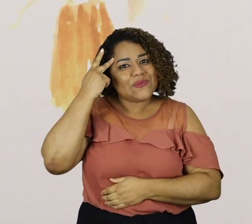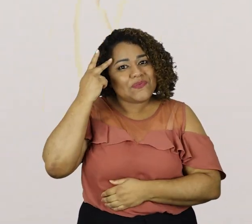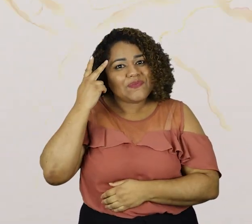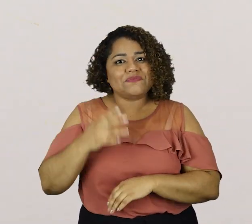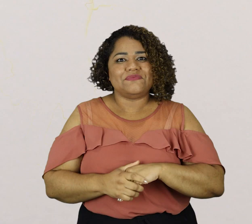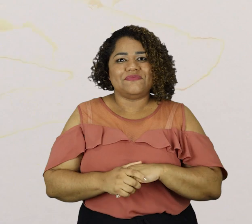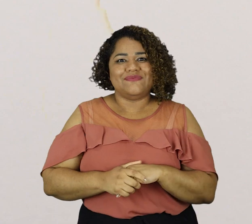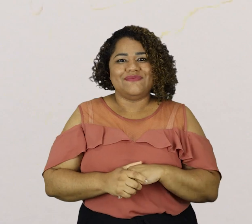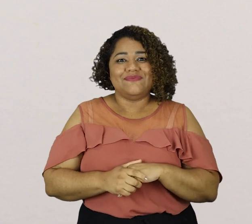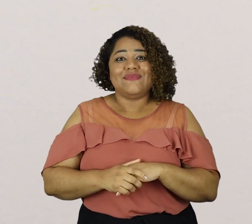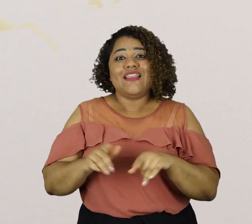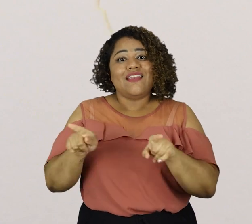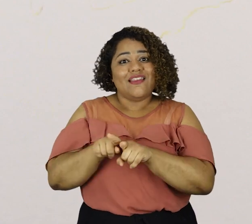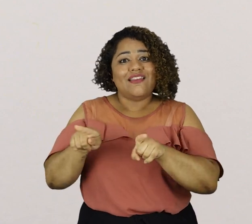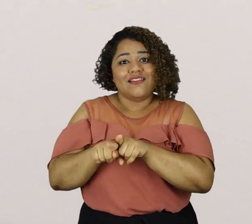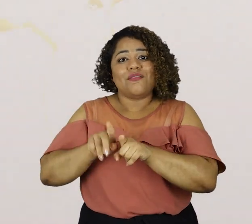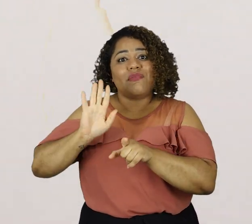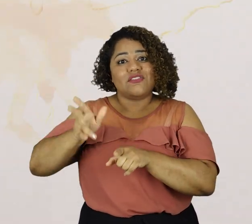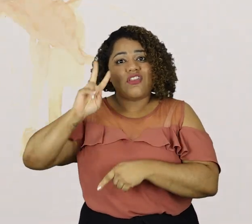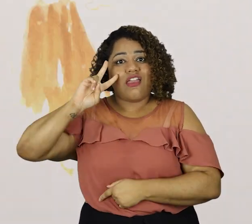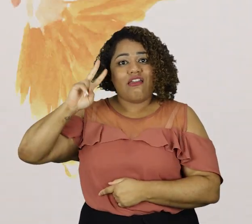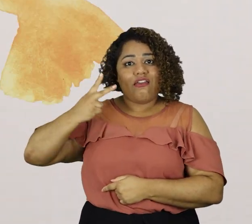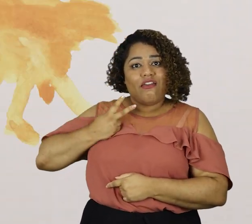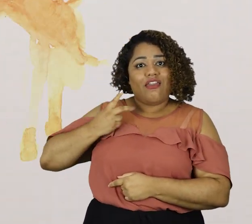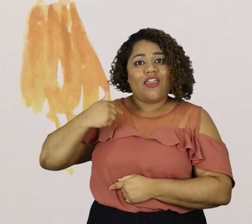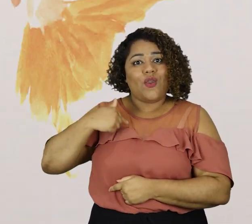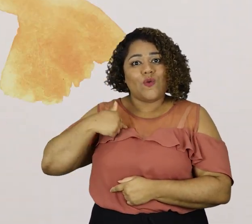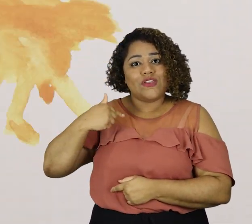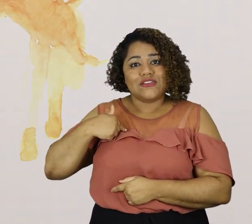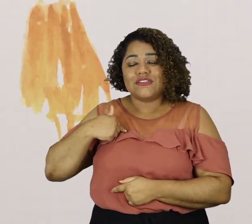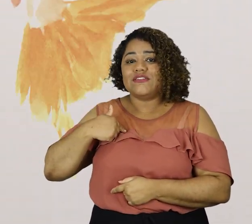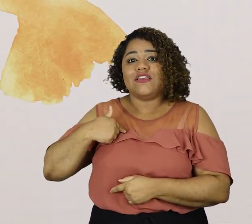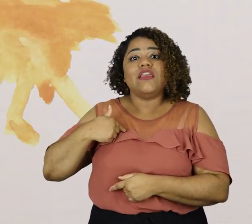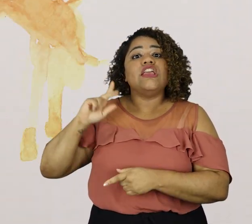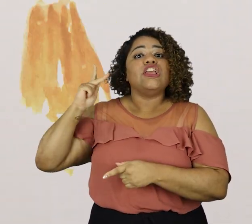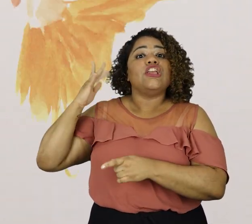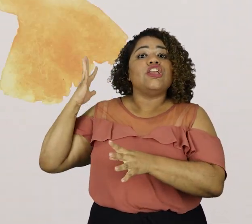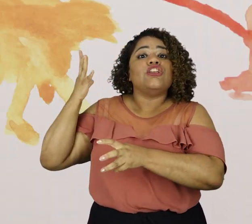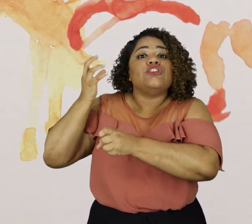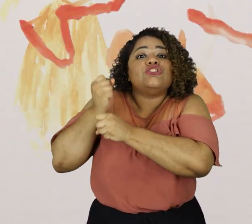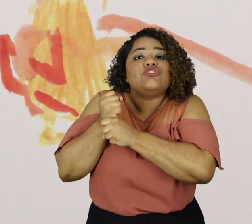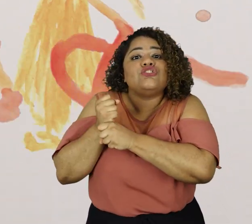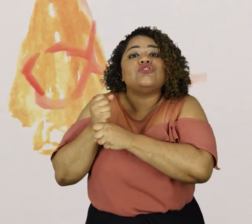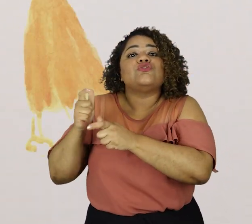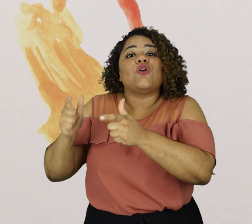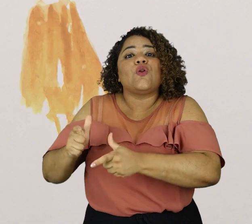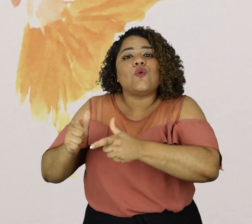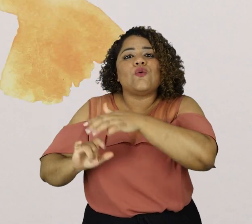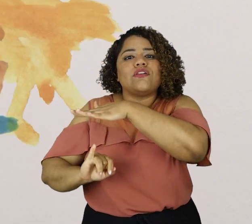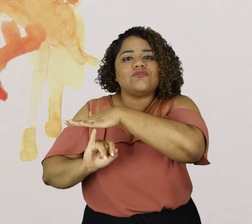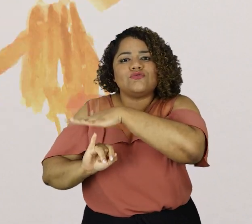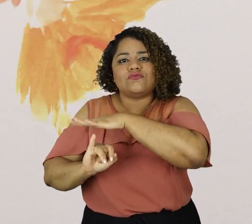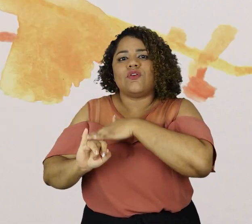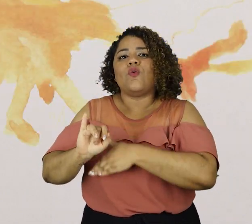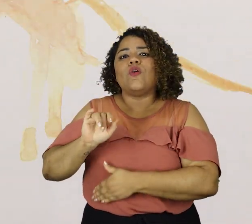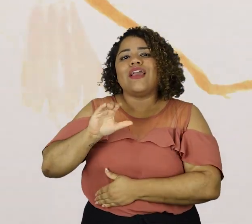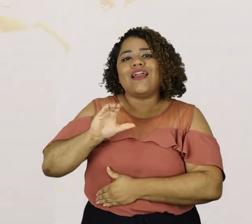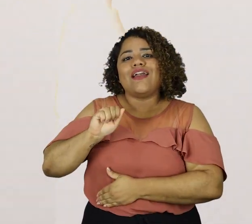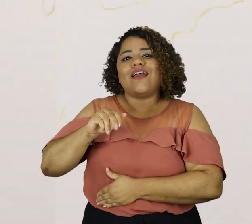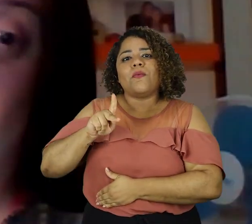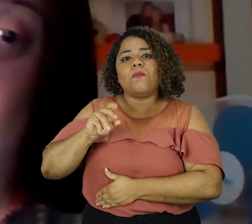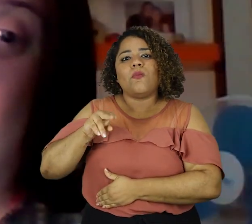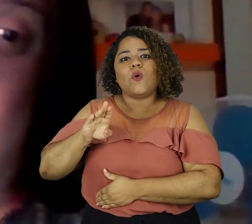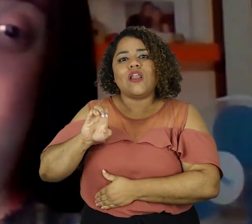reconhecida de melhores danças de balé clássico da história da camponisa Gisele. Meu